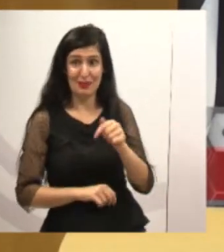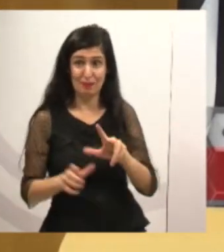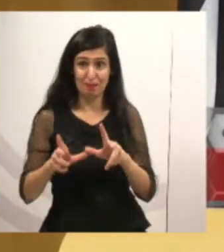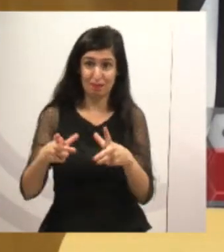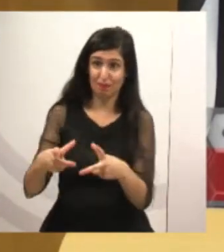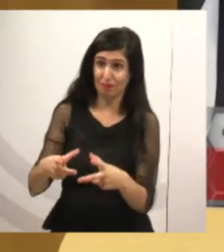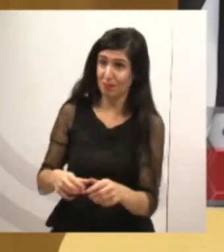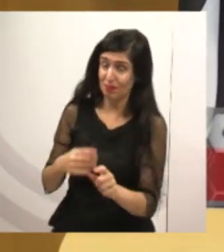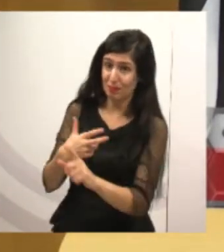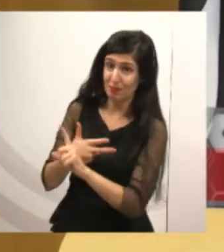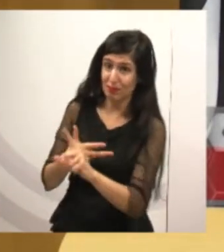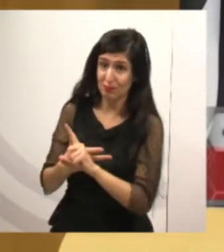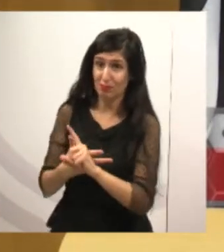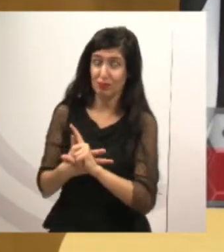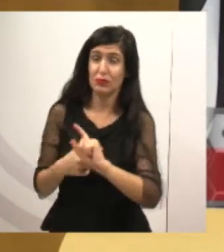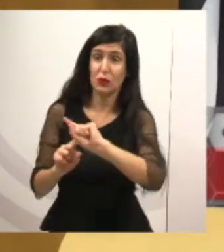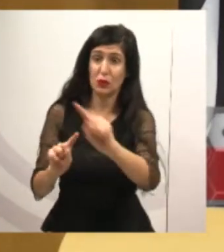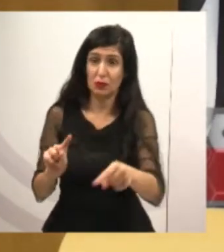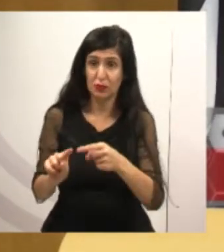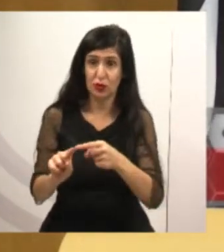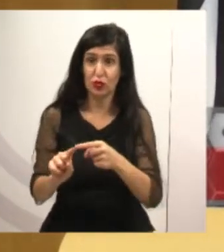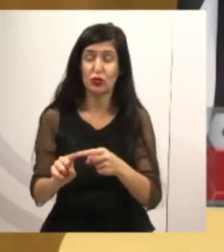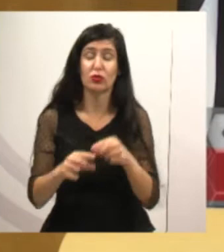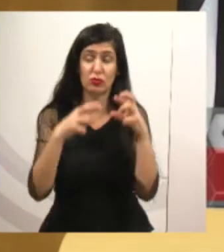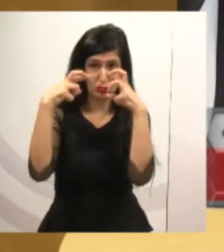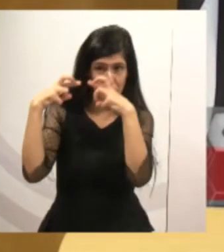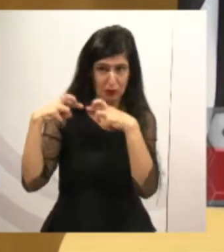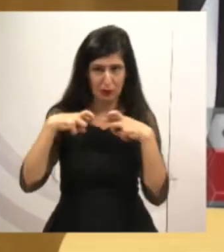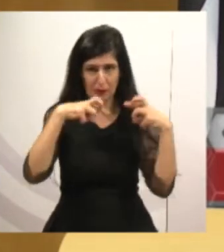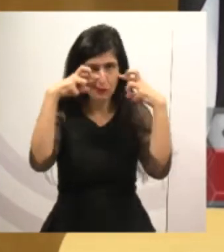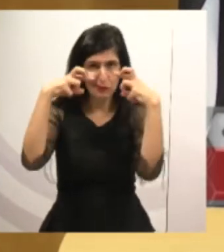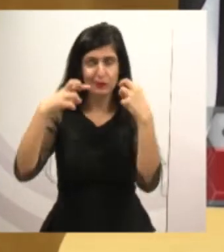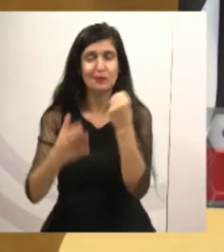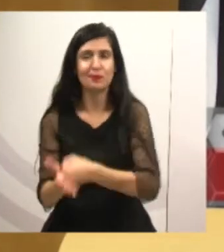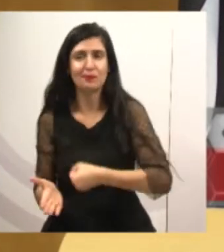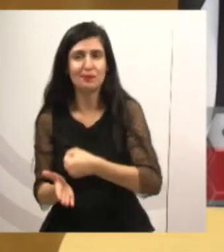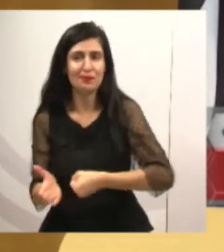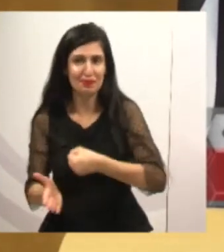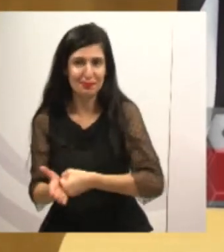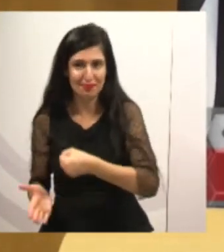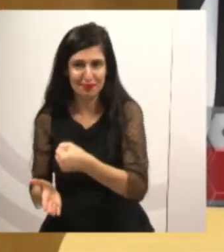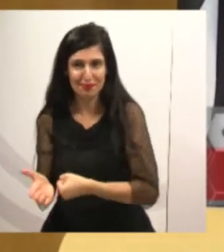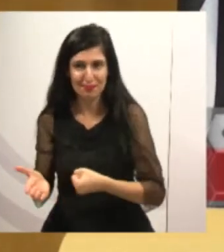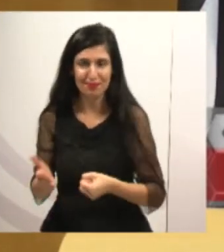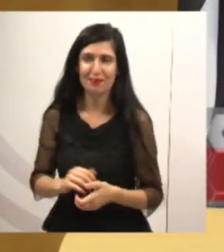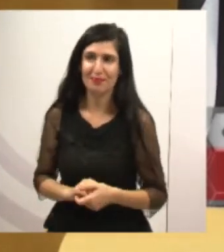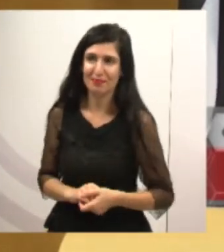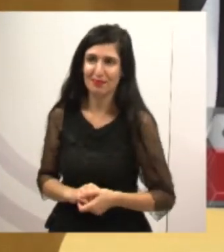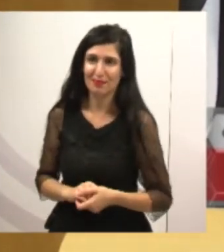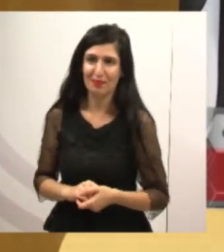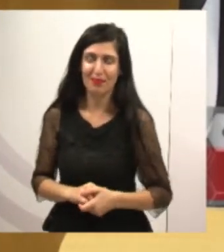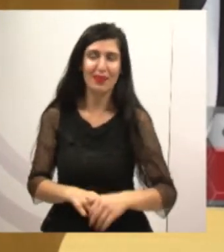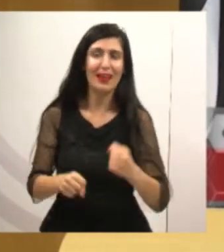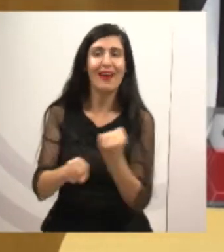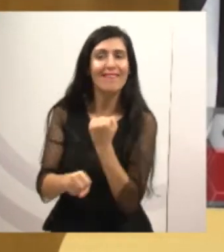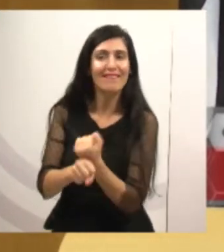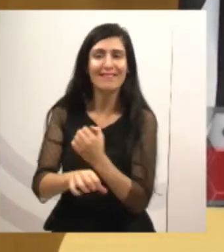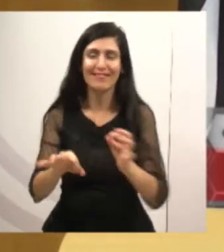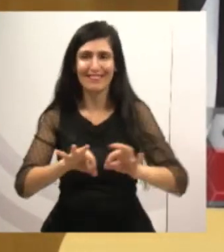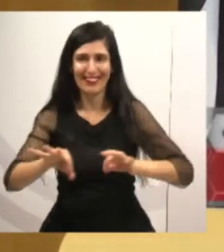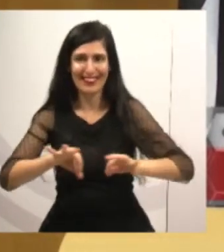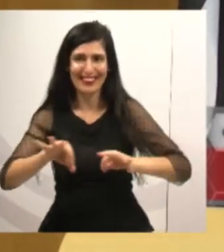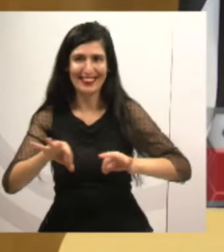estamos fazendo o nosso papel de ficar fiscalizando, cobrando para que essas manutenções aconteçam